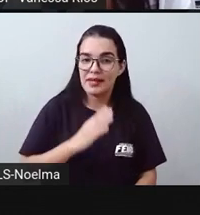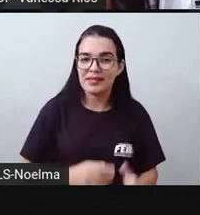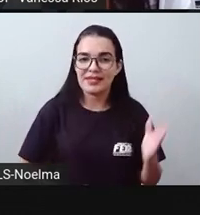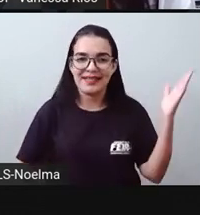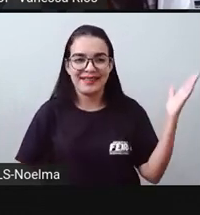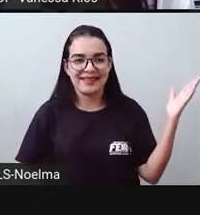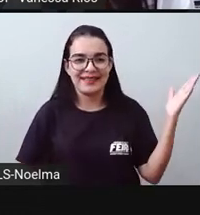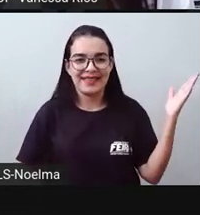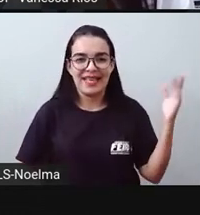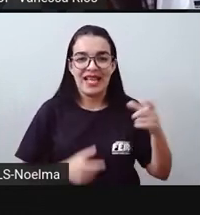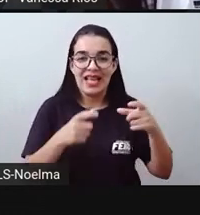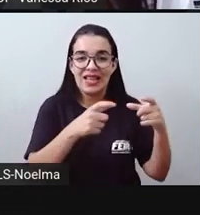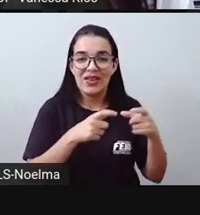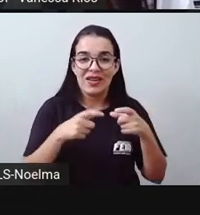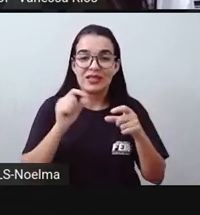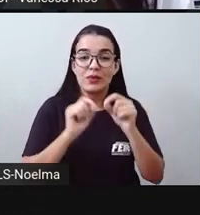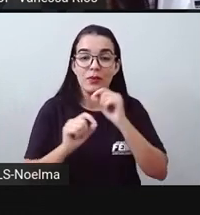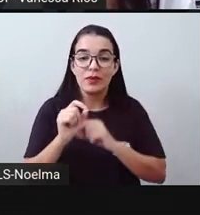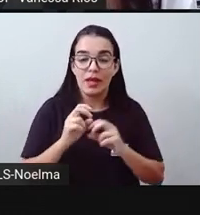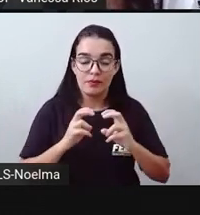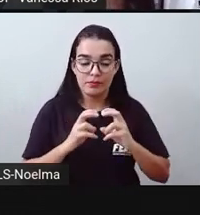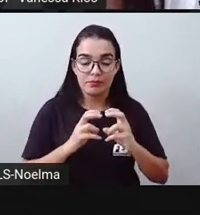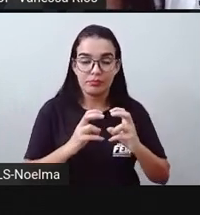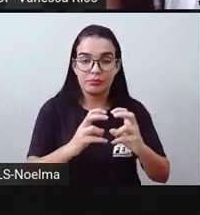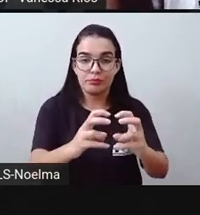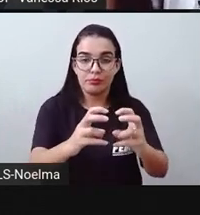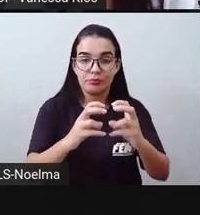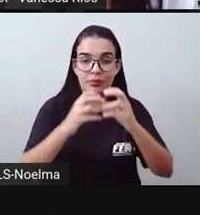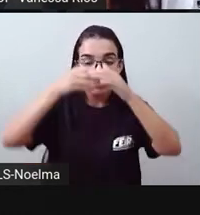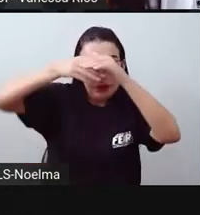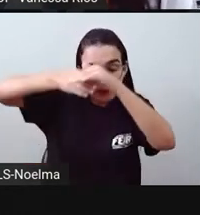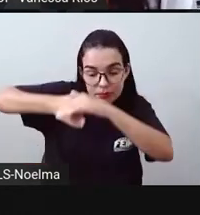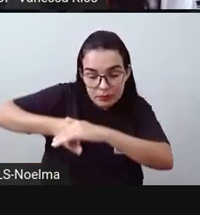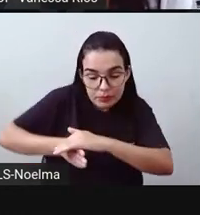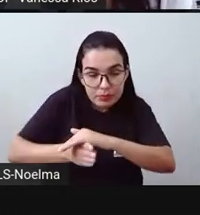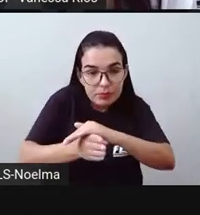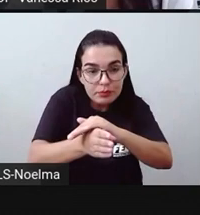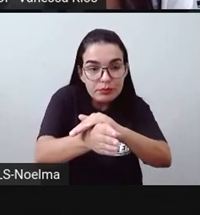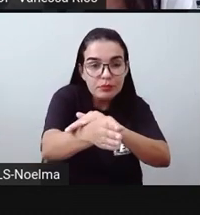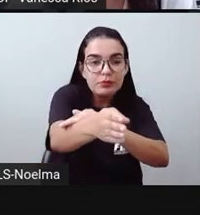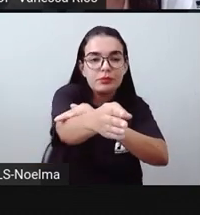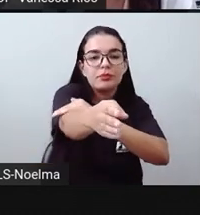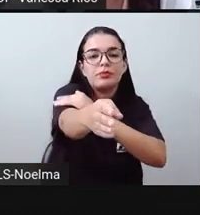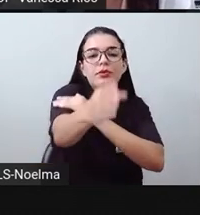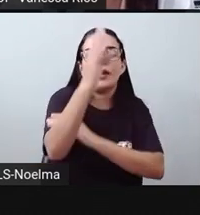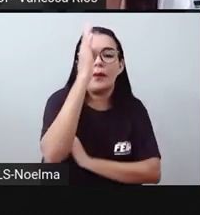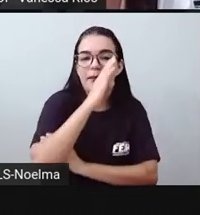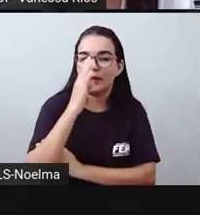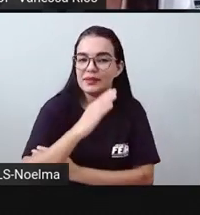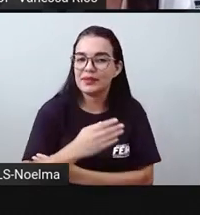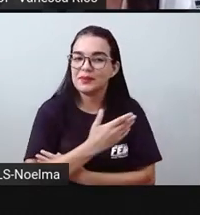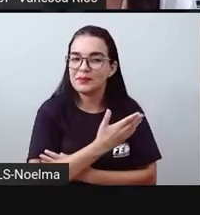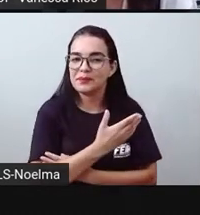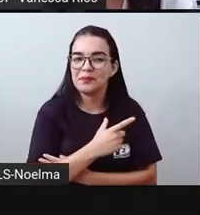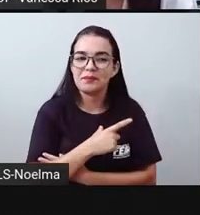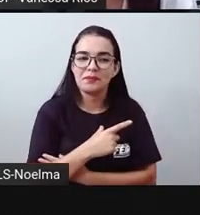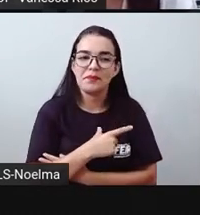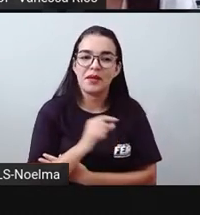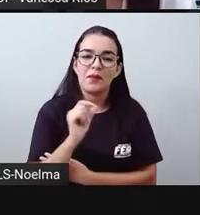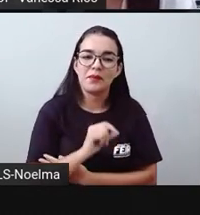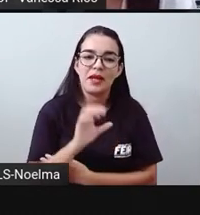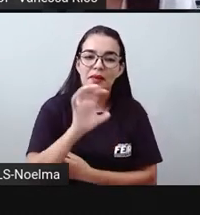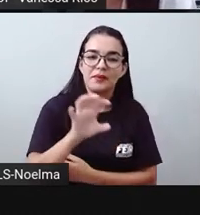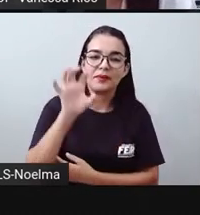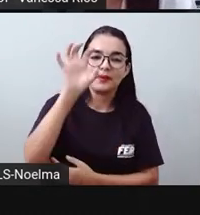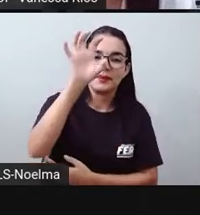né? Aí é o mapa de localização dos sistemas ferroviários urbanos brasileiros em operação. Então, onde